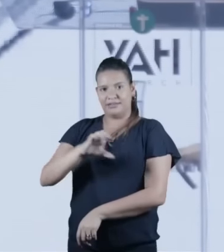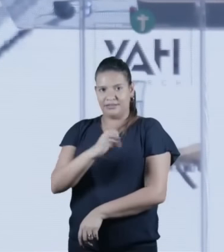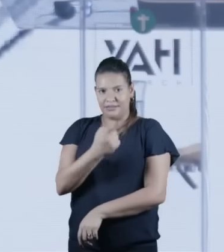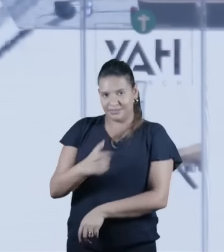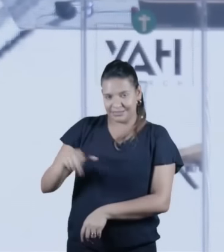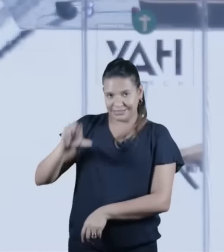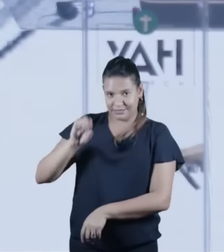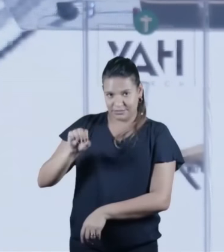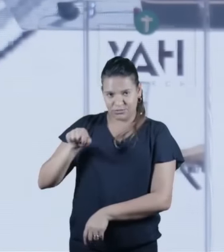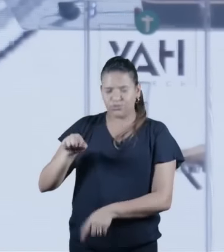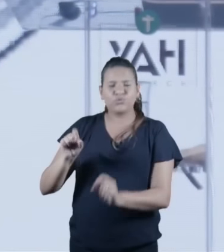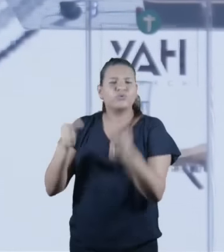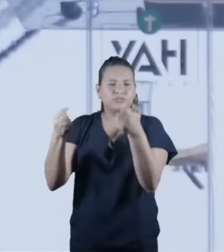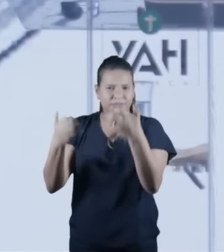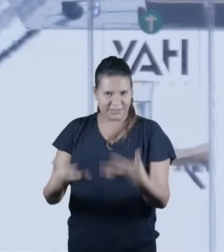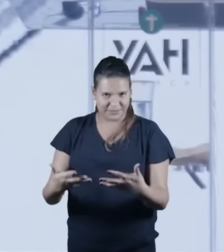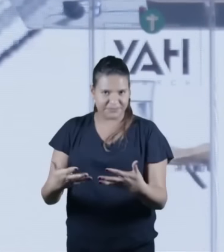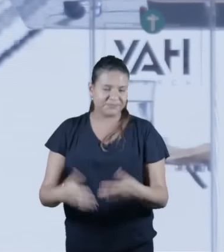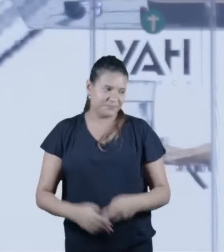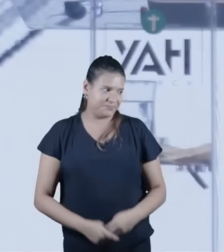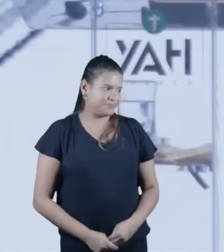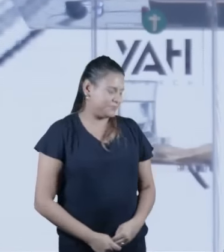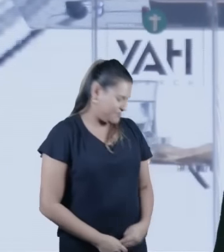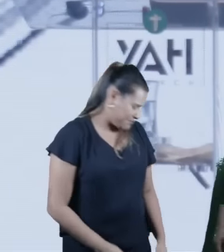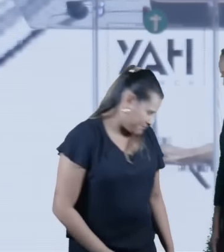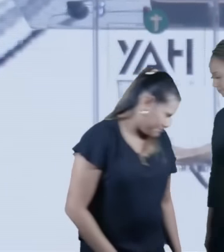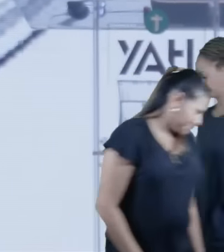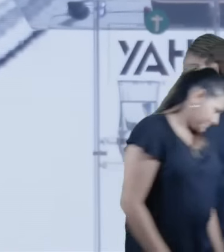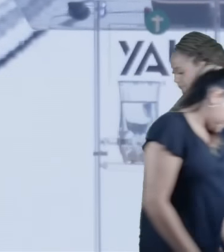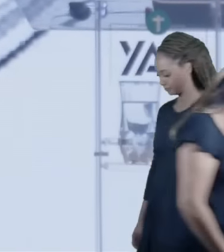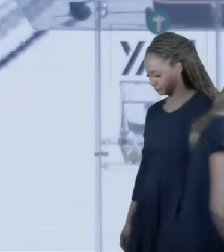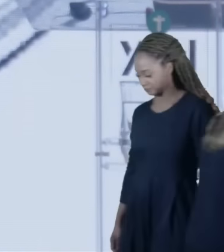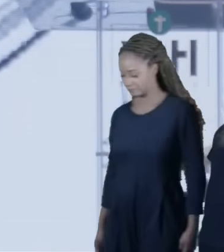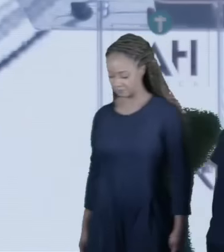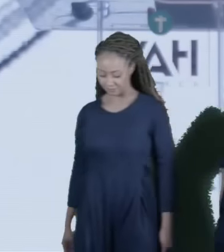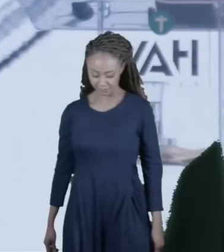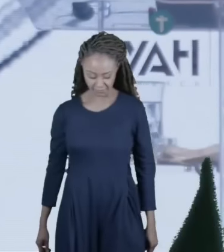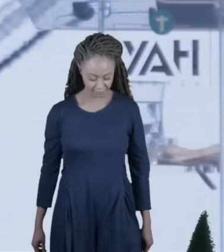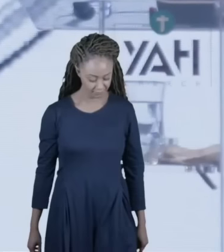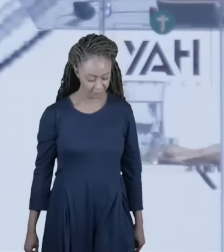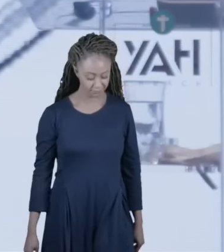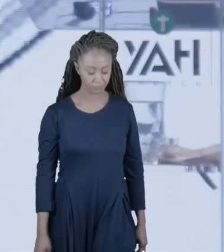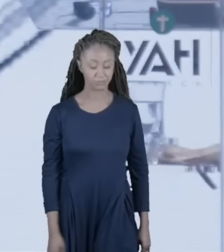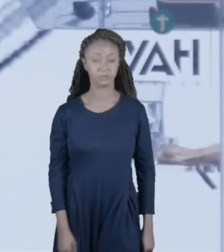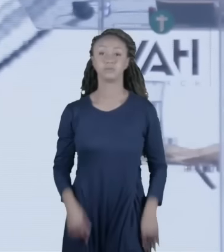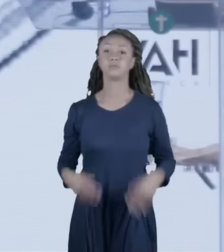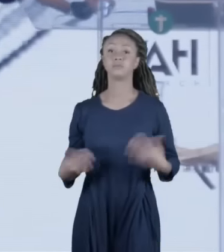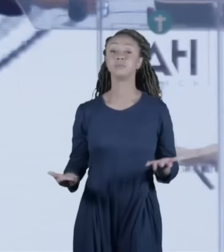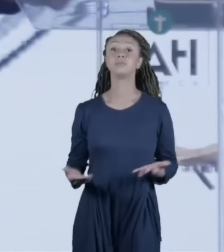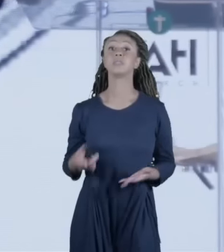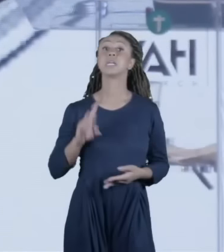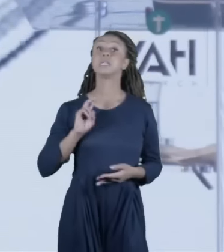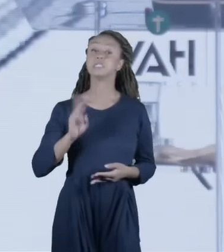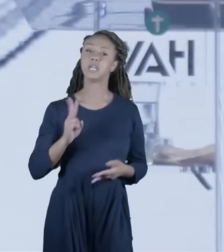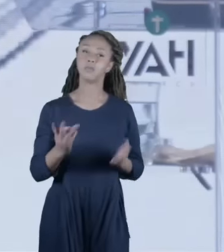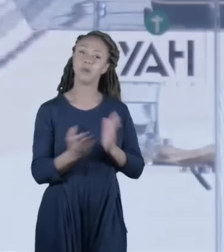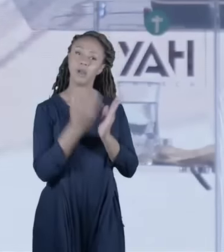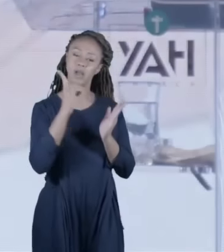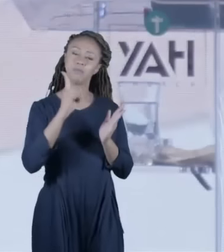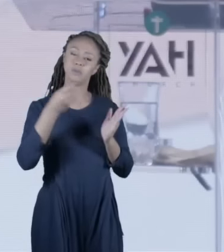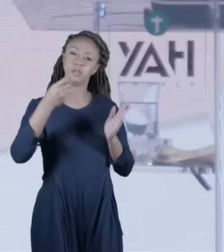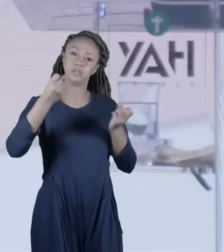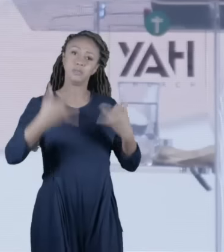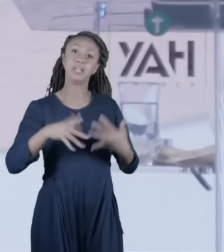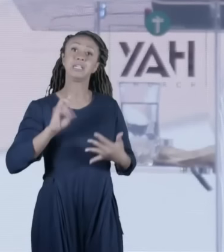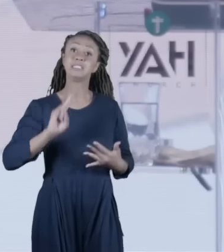pouco sobre o que é isso. A Bíblia nos conta que todo primeiro que abre o ventre da mãe, eu acho que eu tenho a passagem